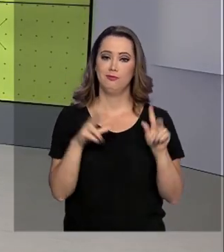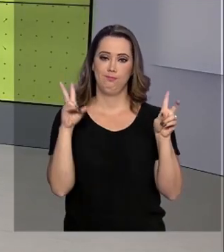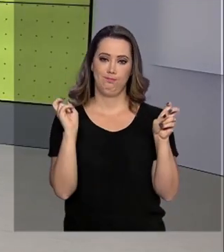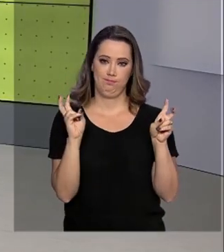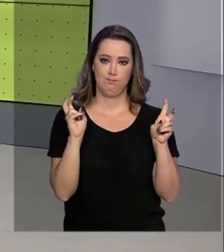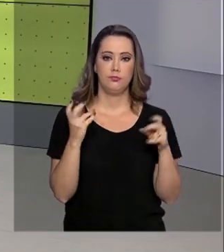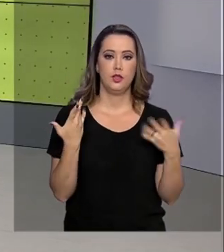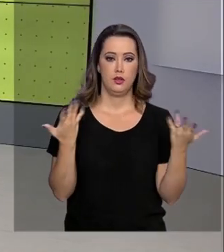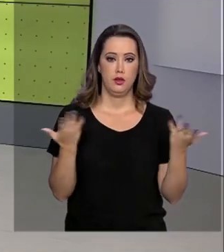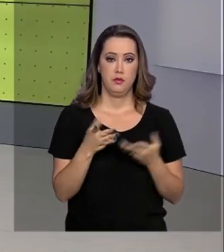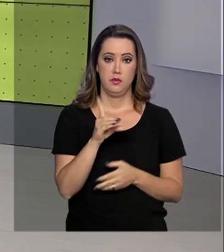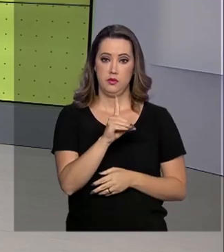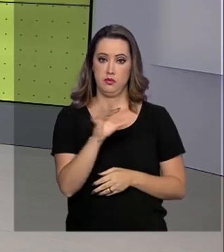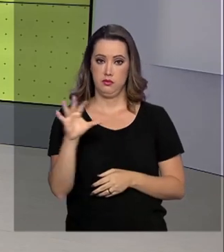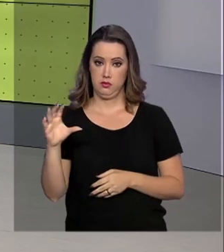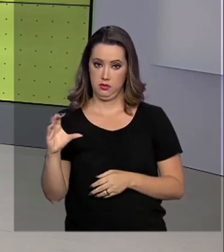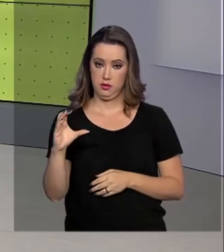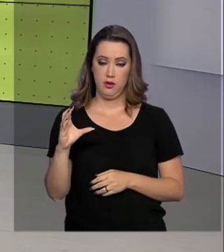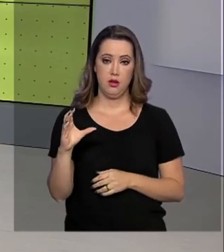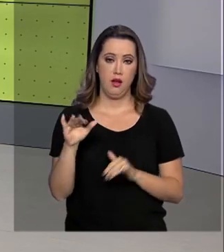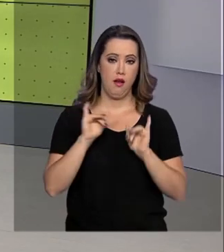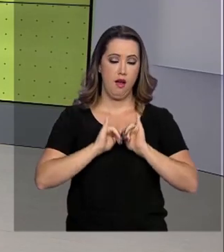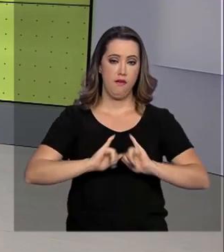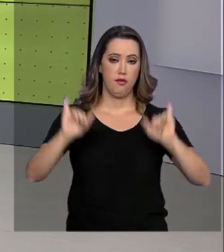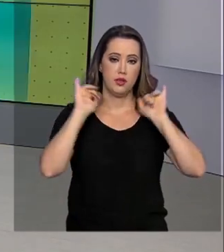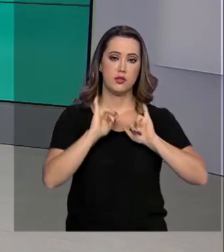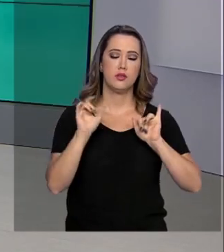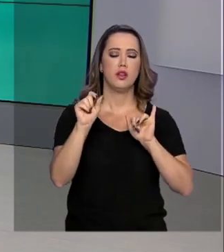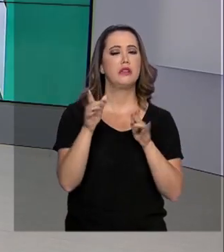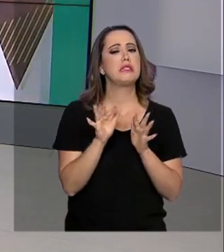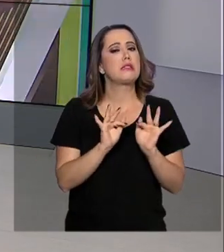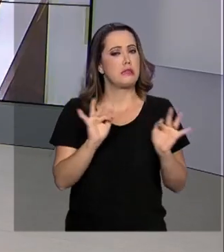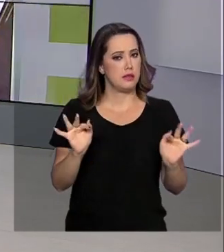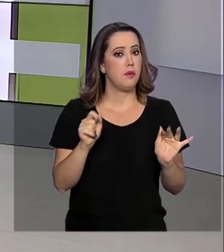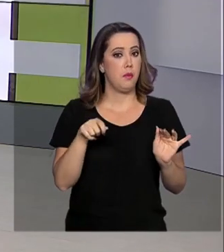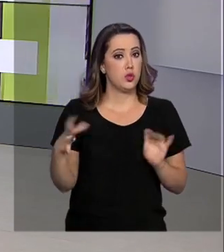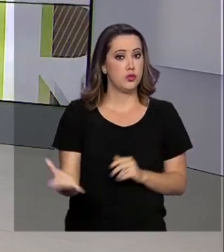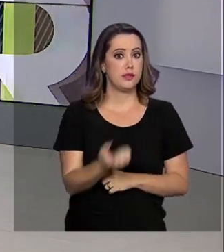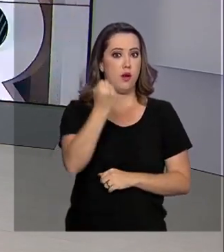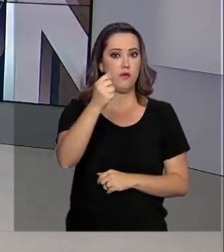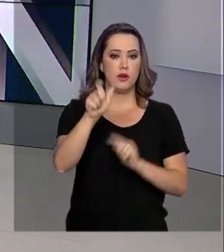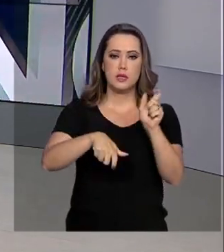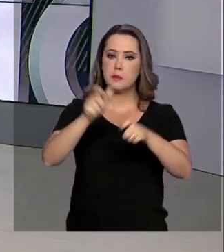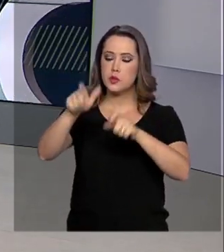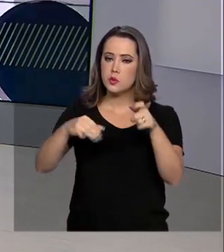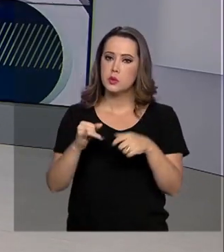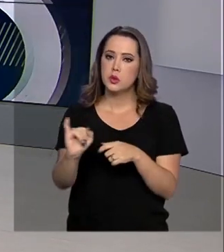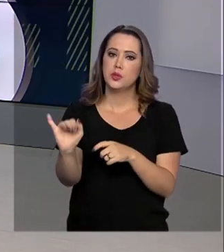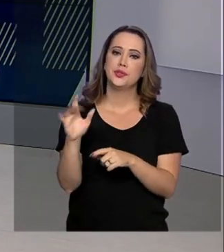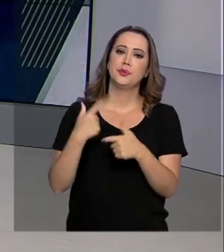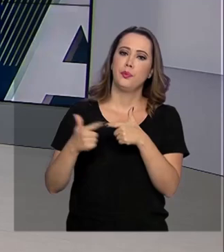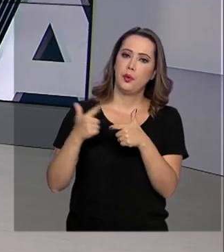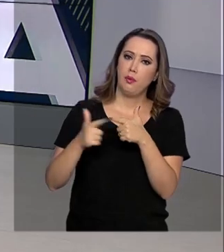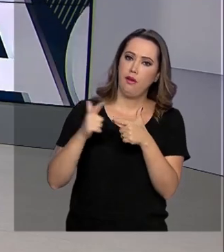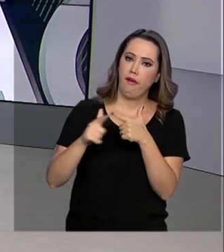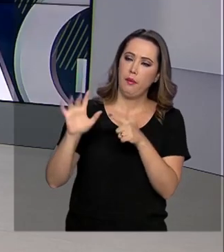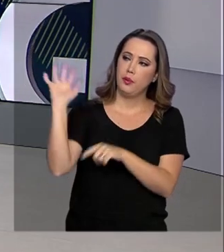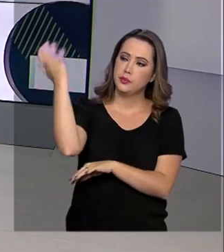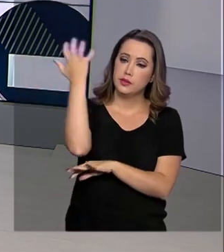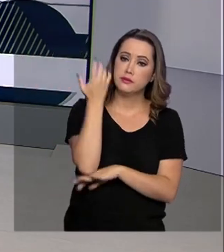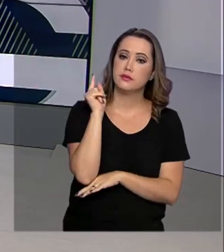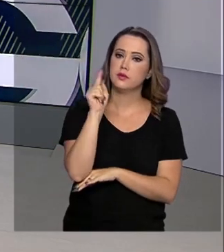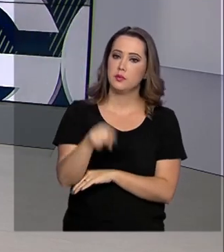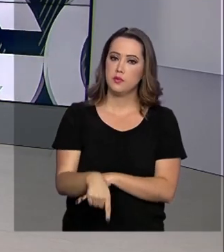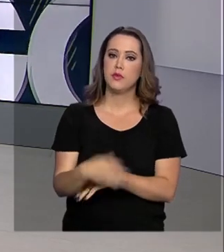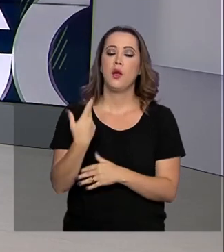a Defesa Civil Nacional faz um alerta para uma medida simples, mas que pode salvar vidas em caso de desastres naturais. É o